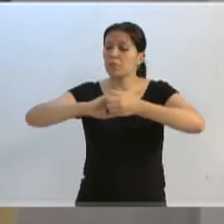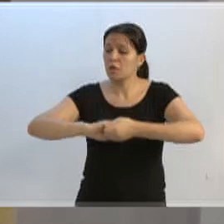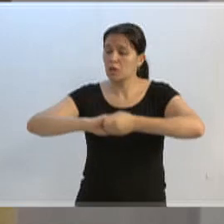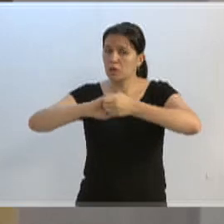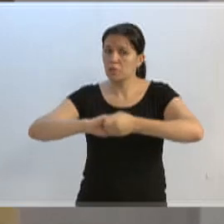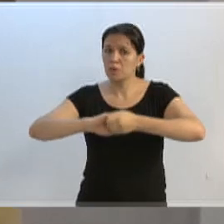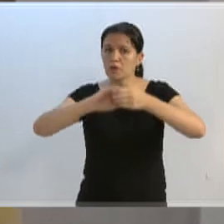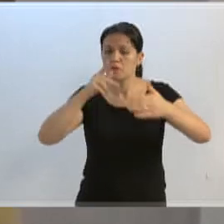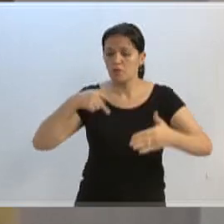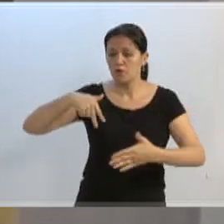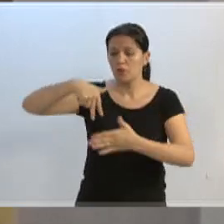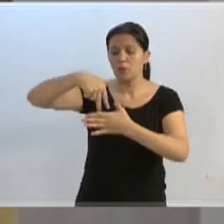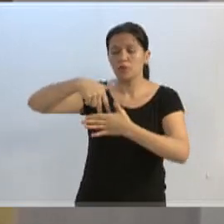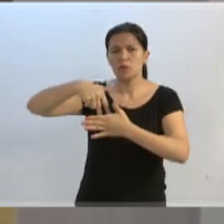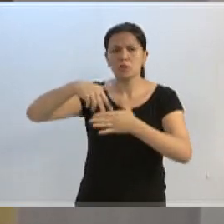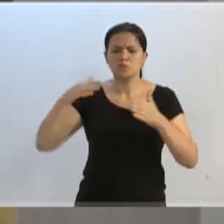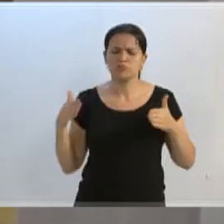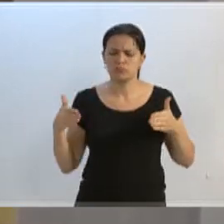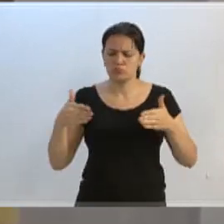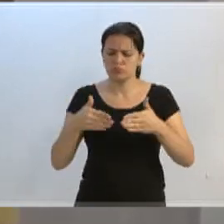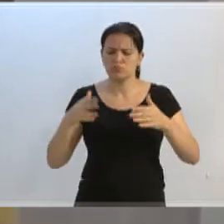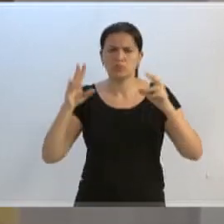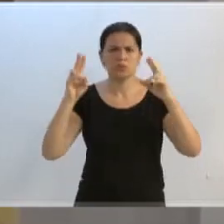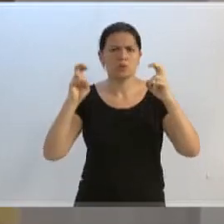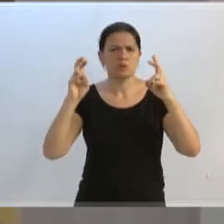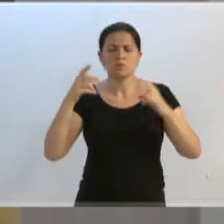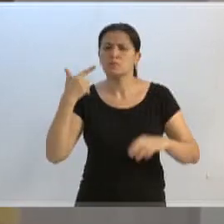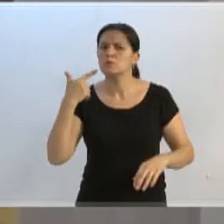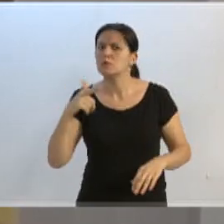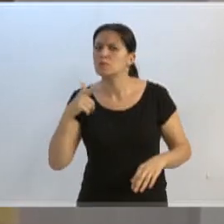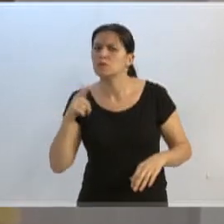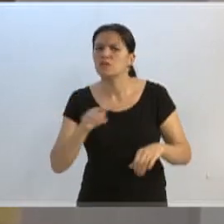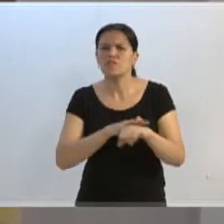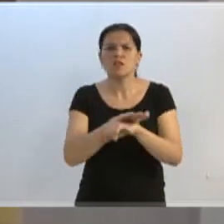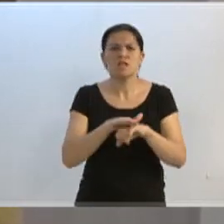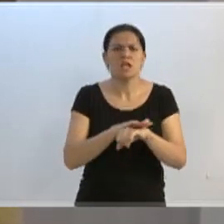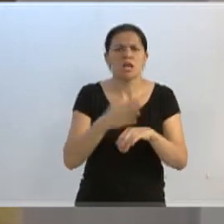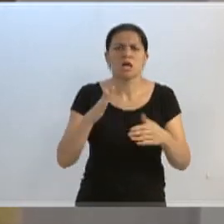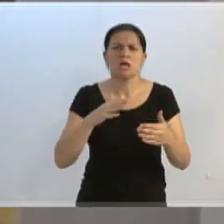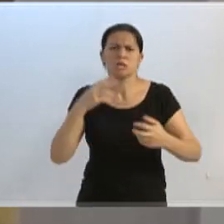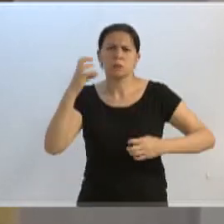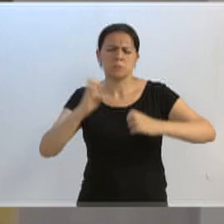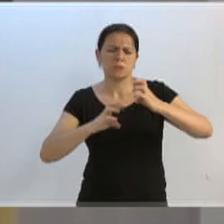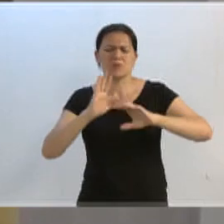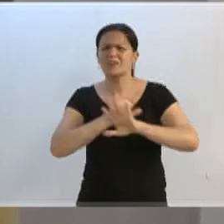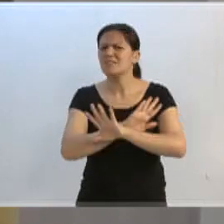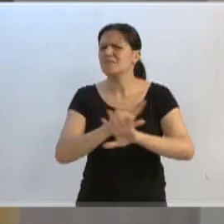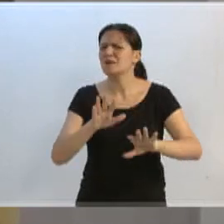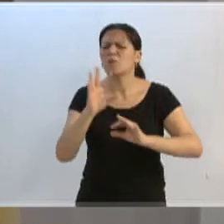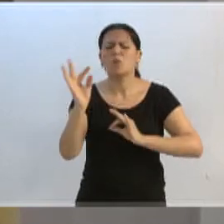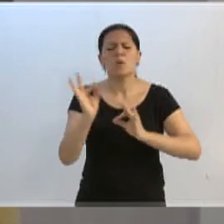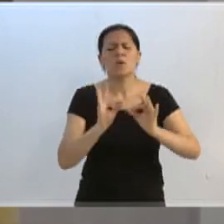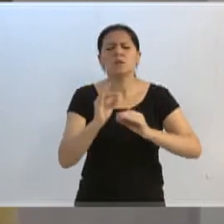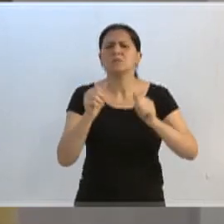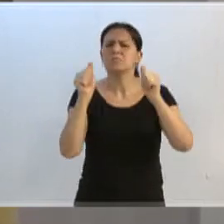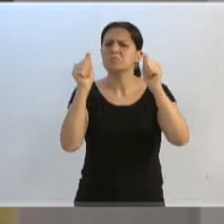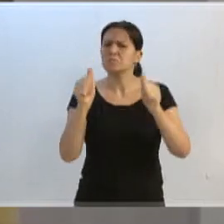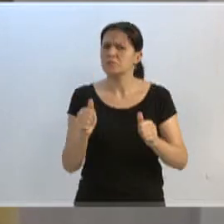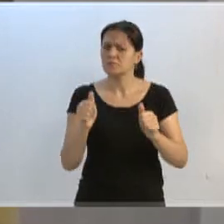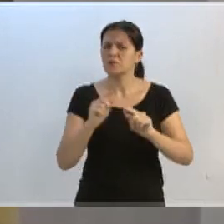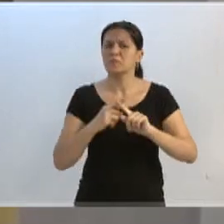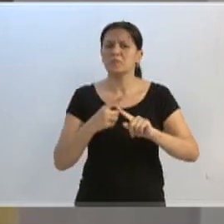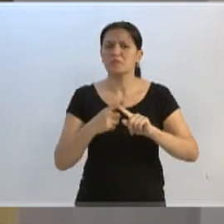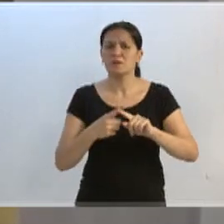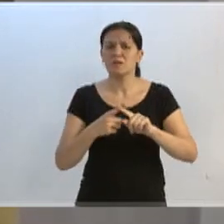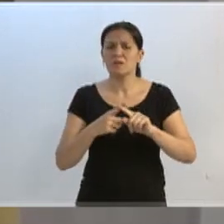aqui, falaram o foco do assunto, ou seja, não houve, ninguém tentou isso. Foi muito claro, foi de forma muito organizada para não deixar focar,